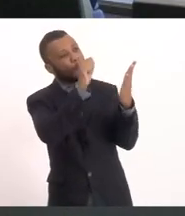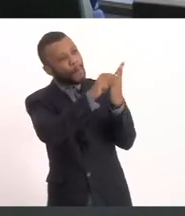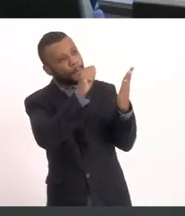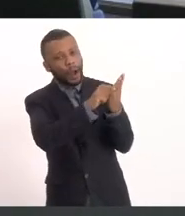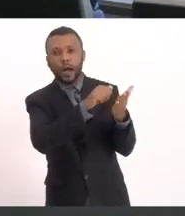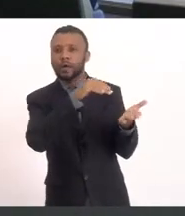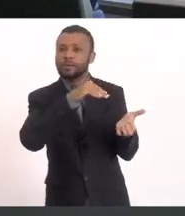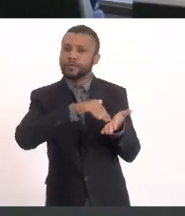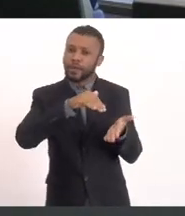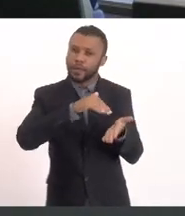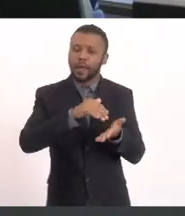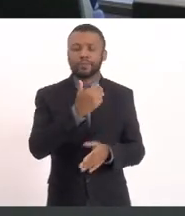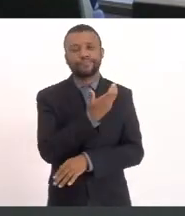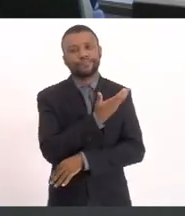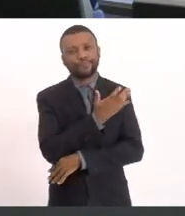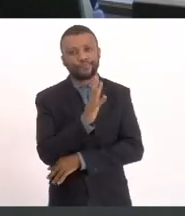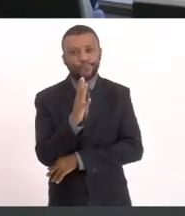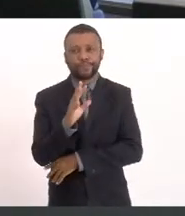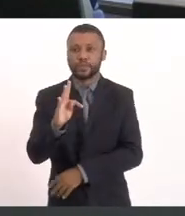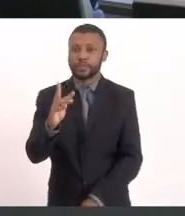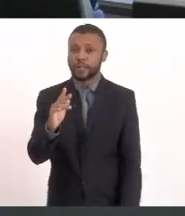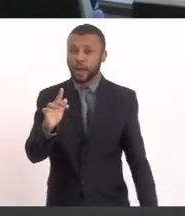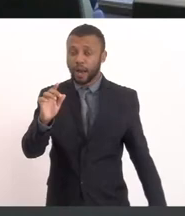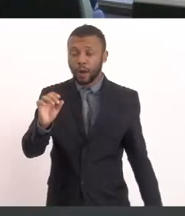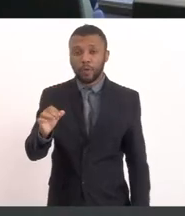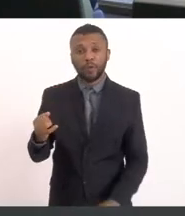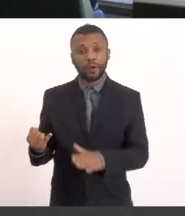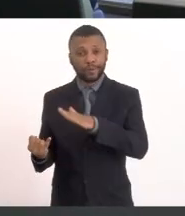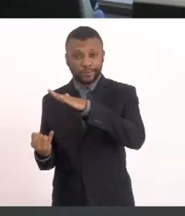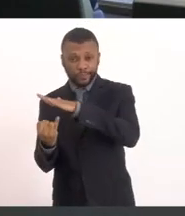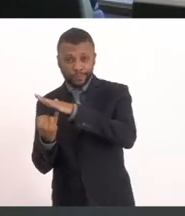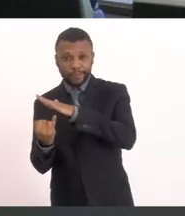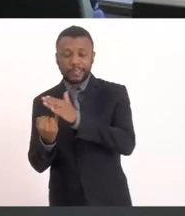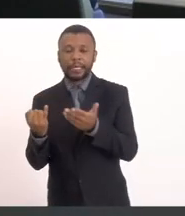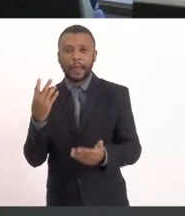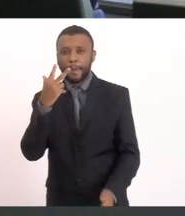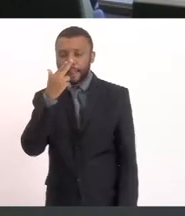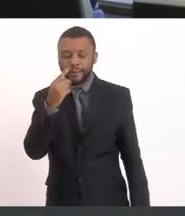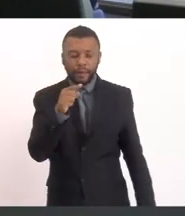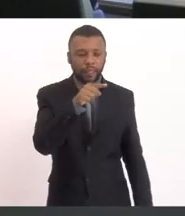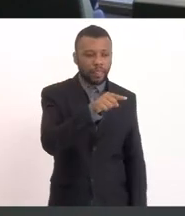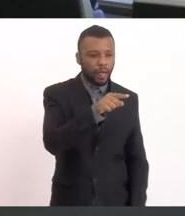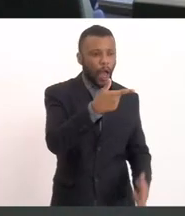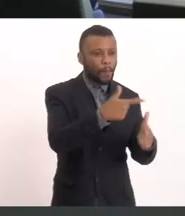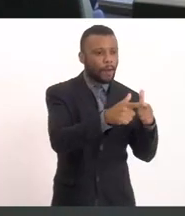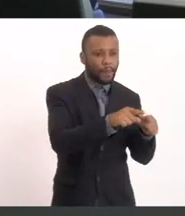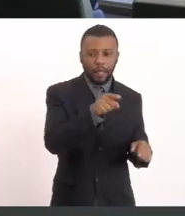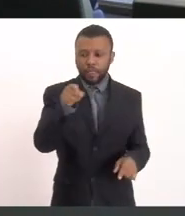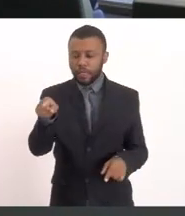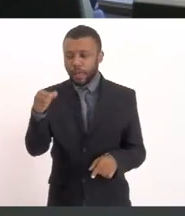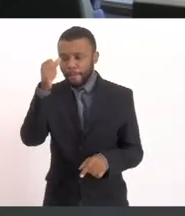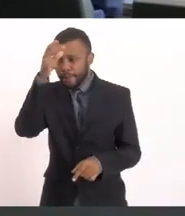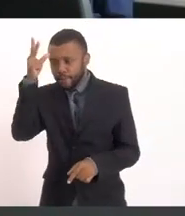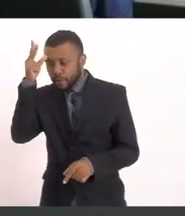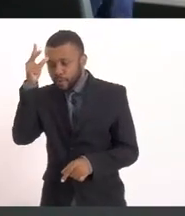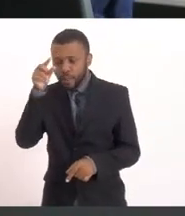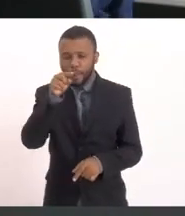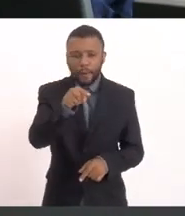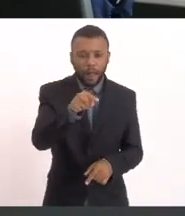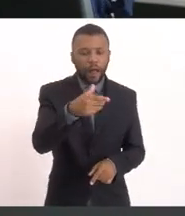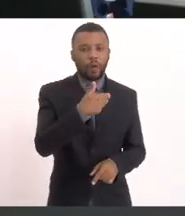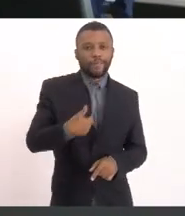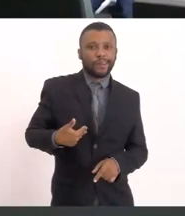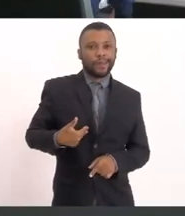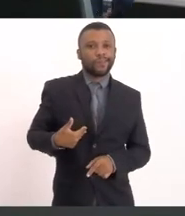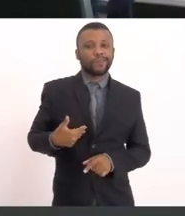Pampolha Do Fio Que é o presidente do INEA E esse jogo De empurra e empurra De prefeitura Governo de estado E no final Quem